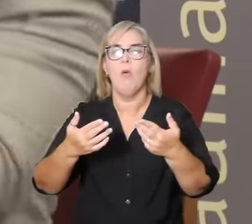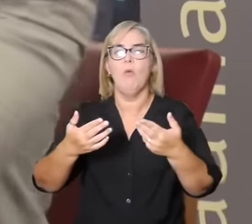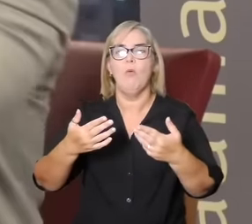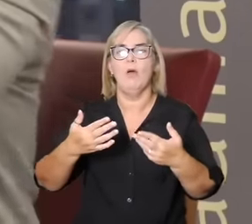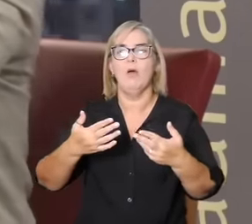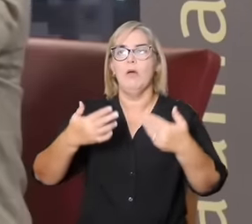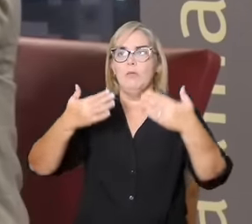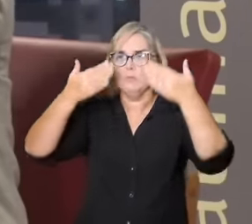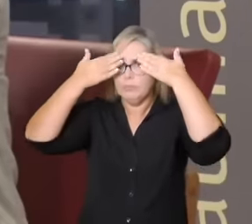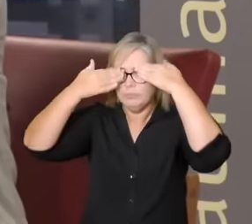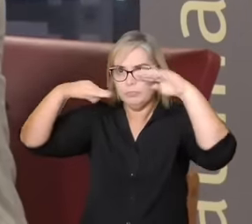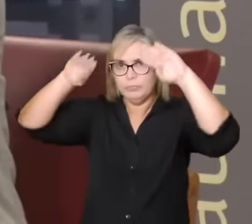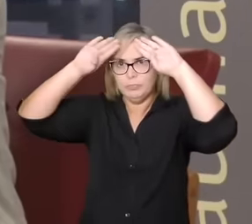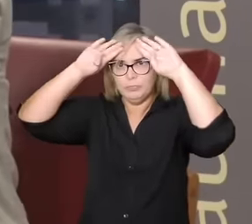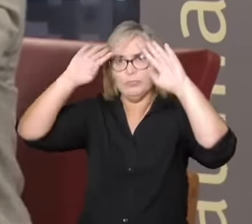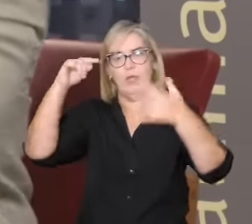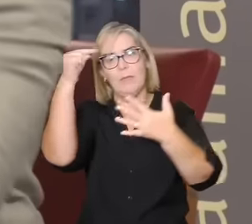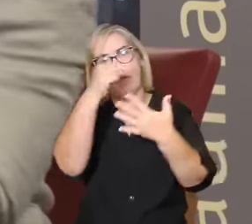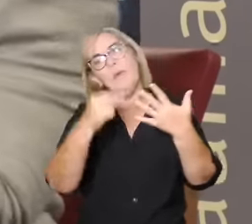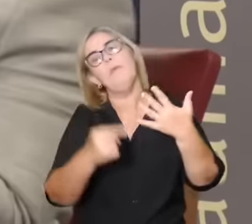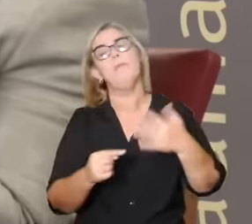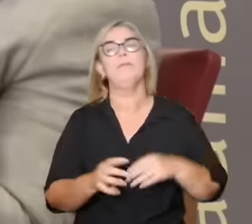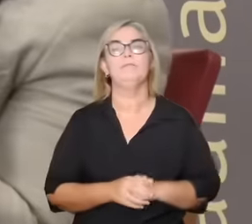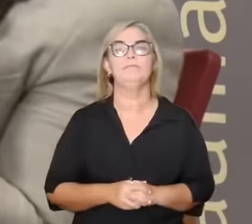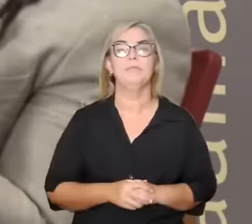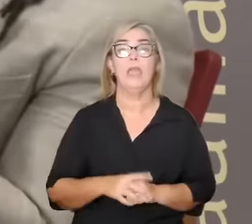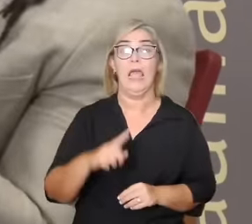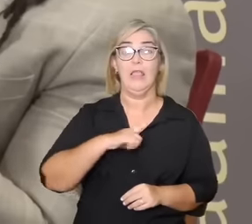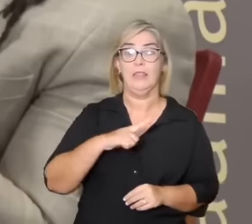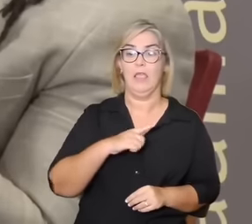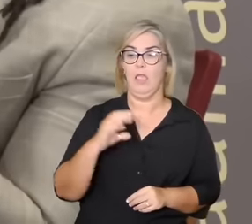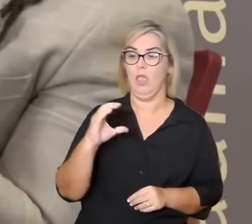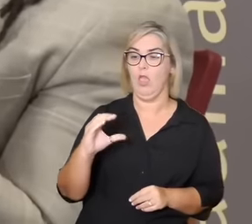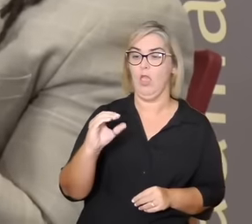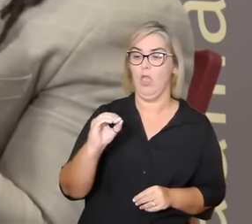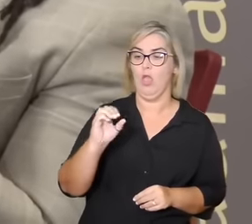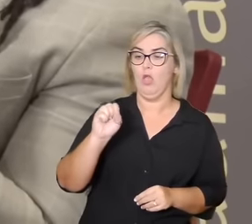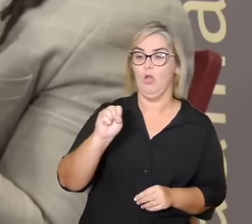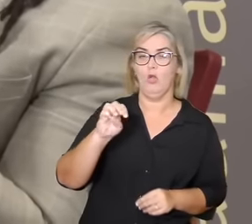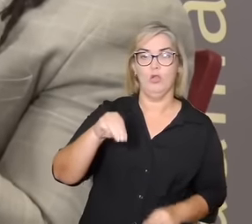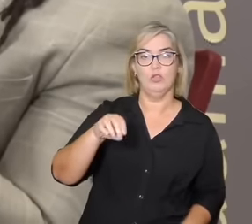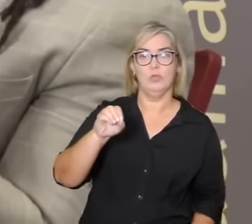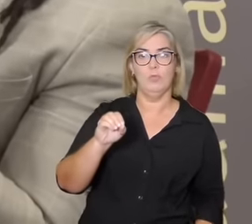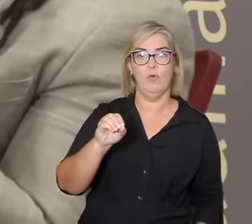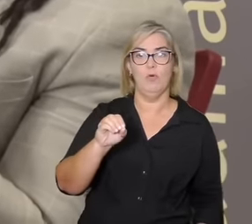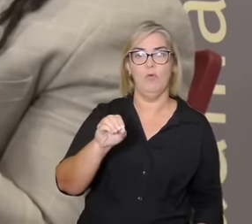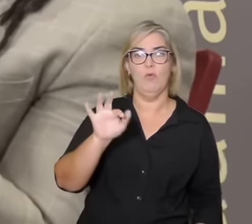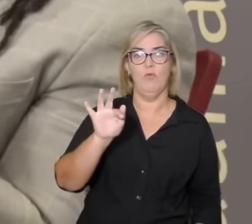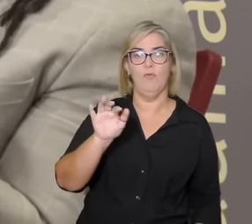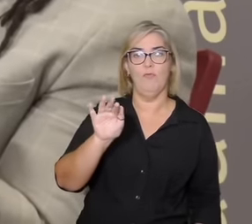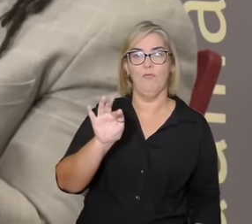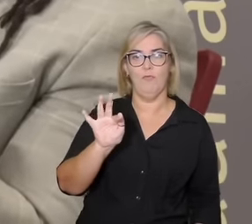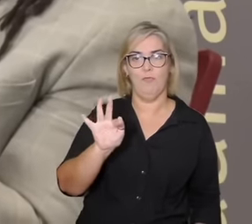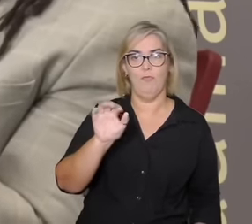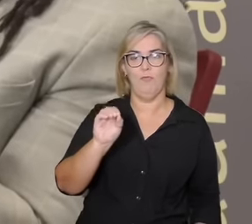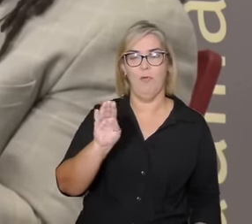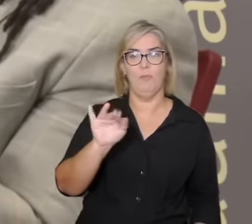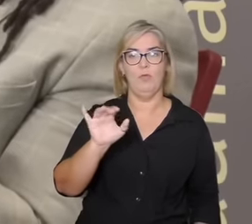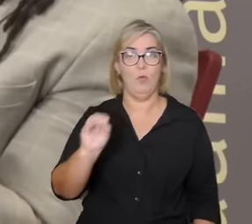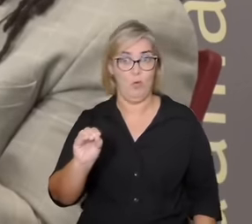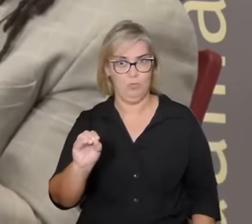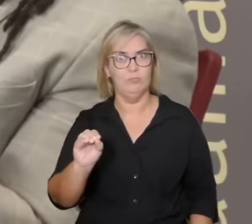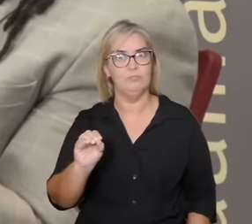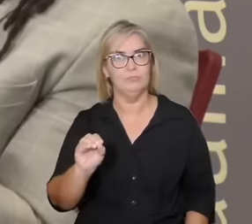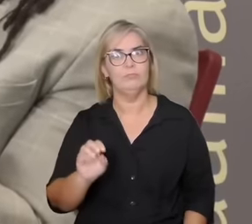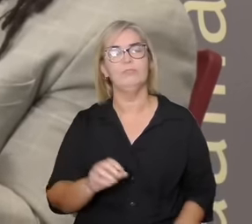e cosmofílico o modelo cosmofílico ele vai dar no que eu vou chamar aqui de sociedades estáveis